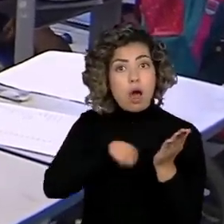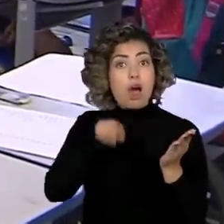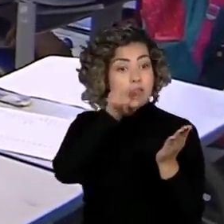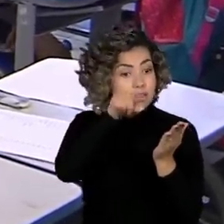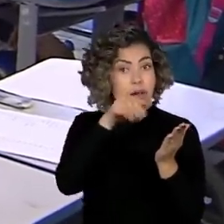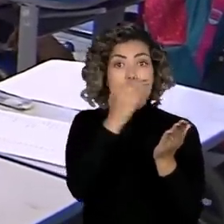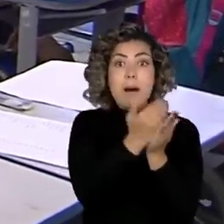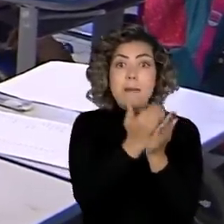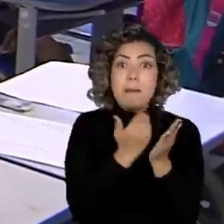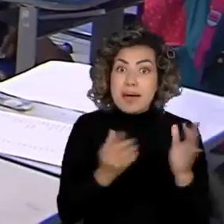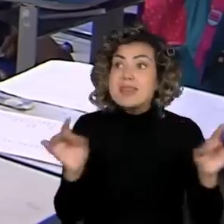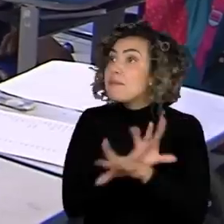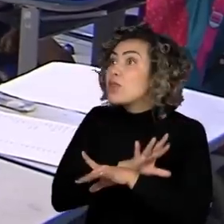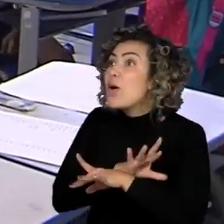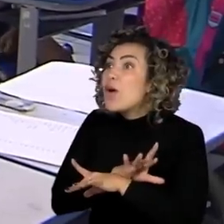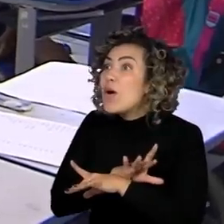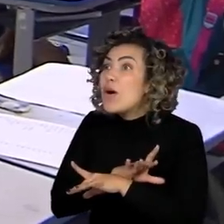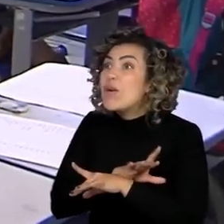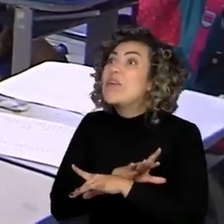tarefa? Eu!